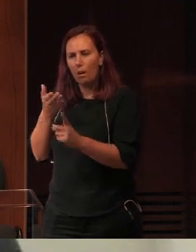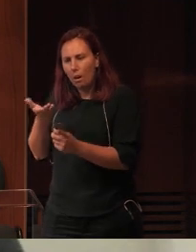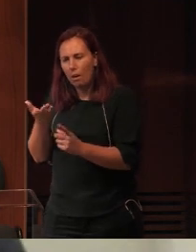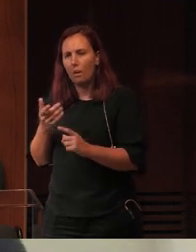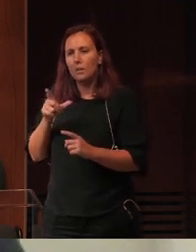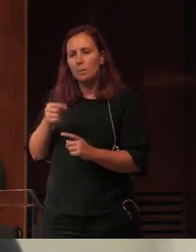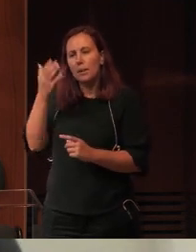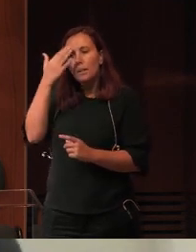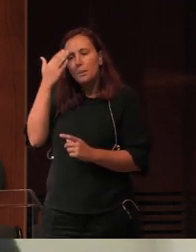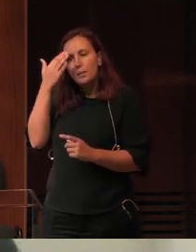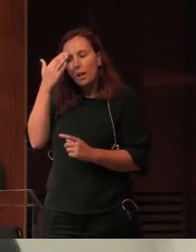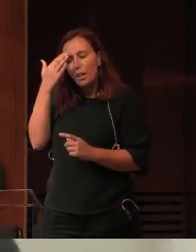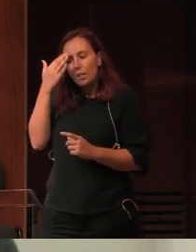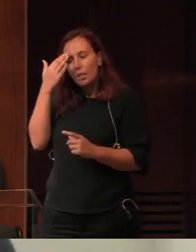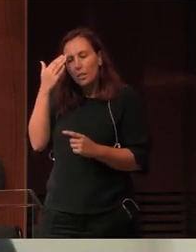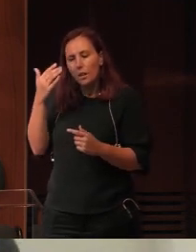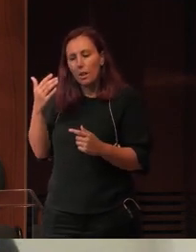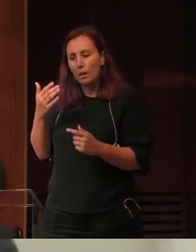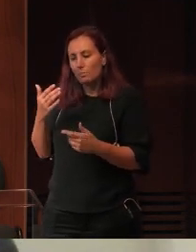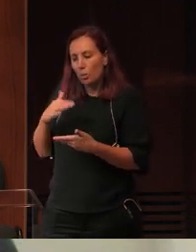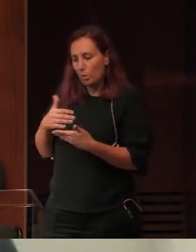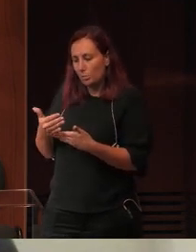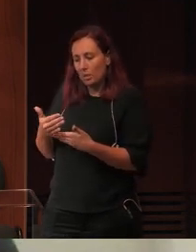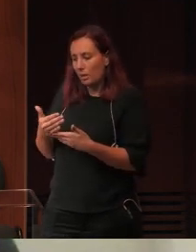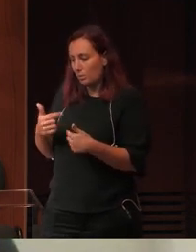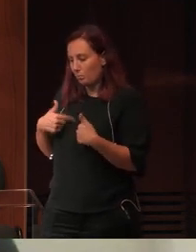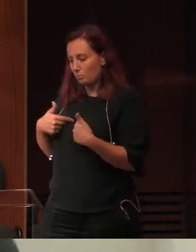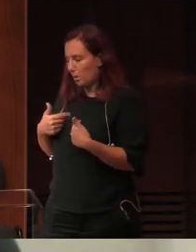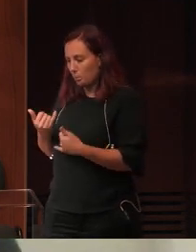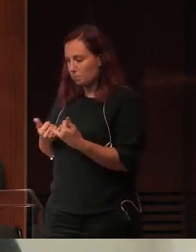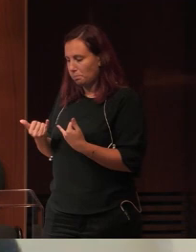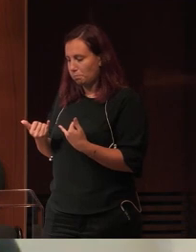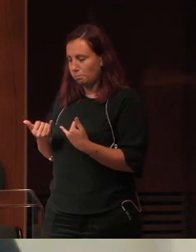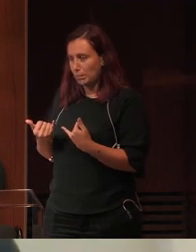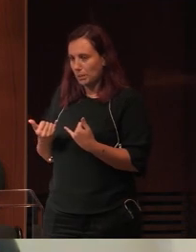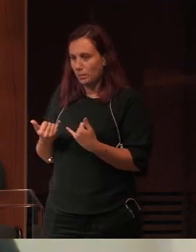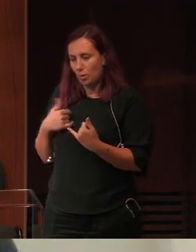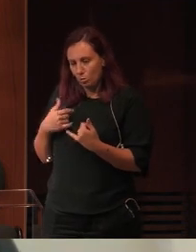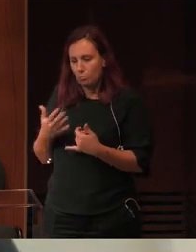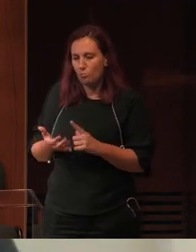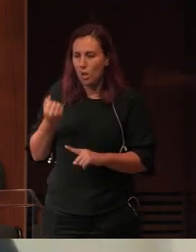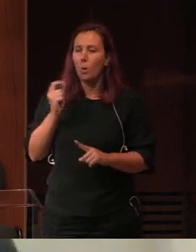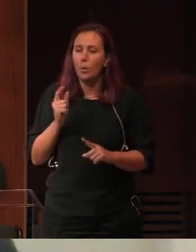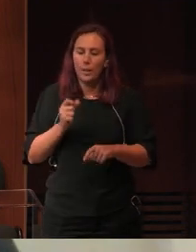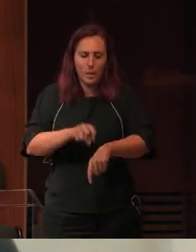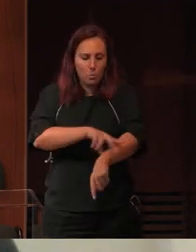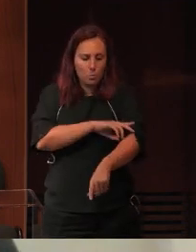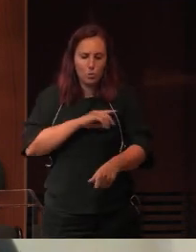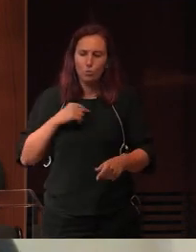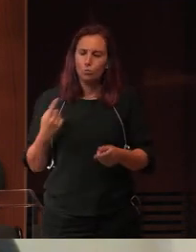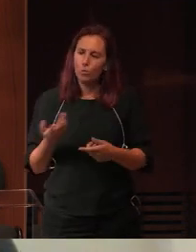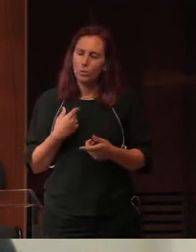capacidade de fazer aquilo que a máquina em princípio não fará por nós, que é gerir as nossas emoções,